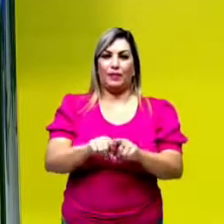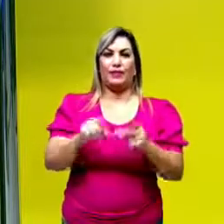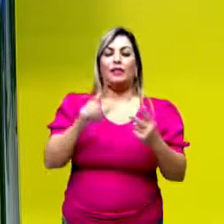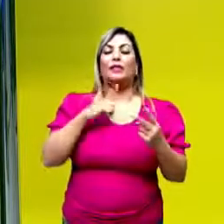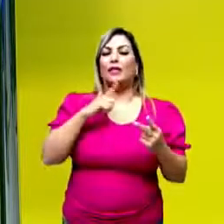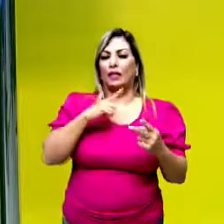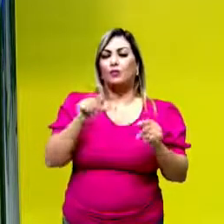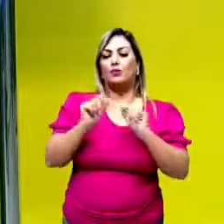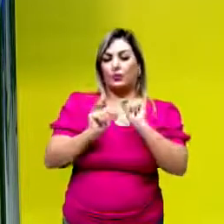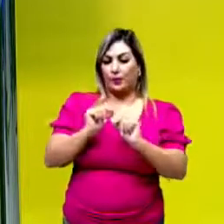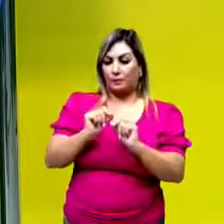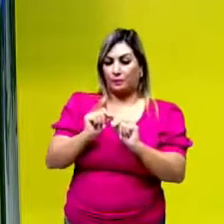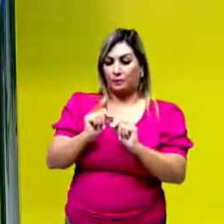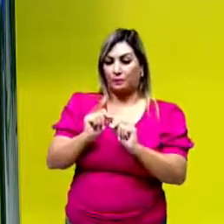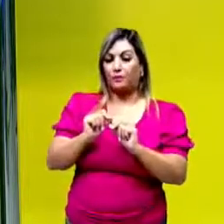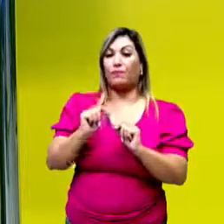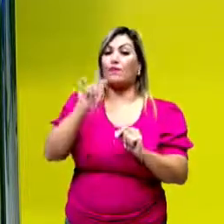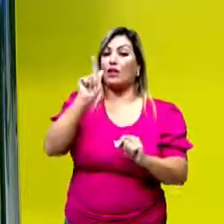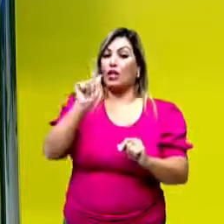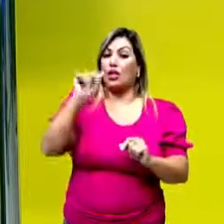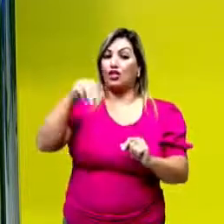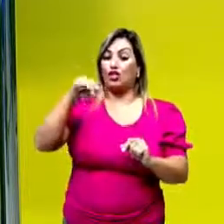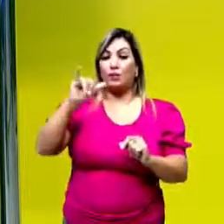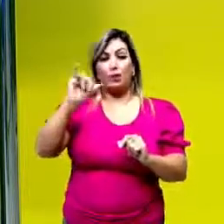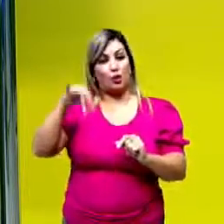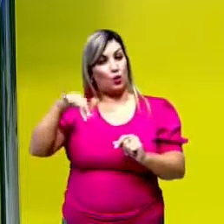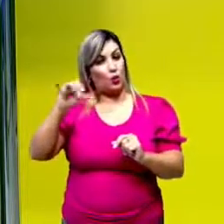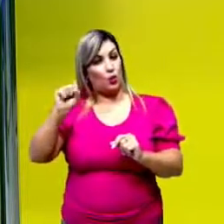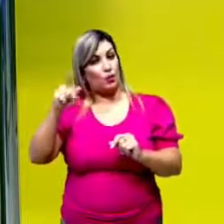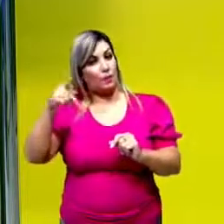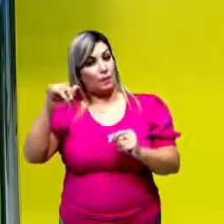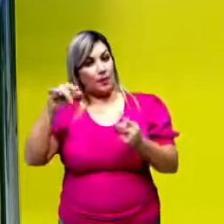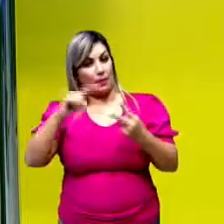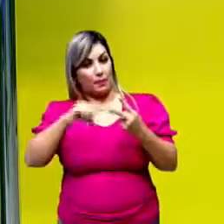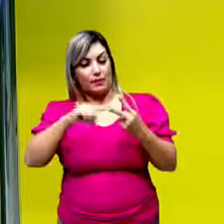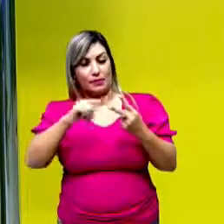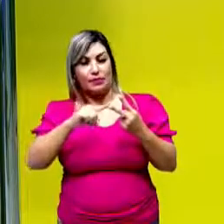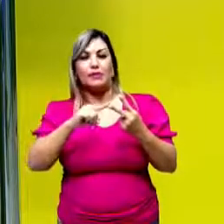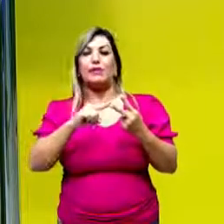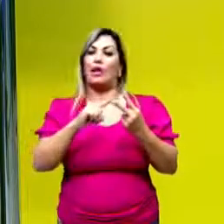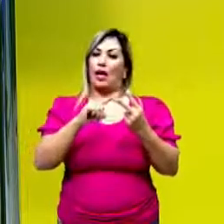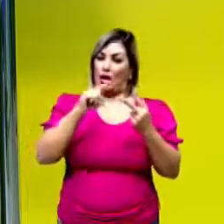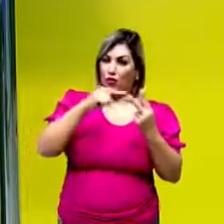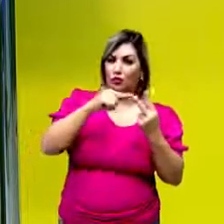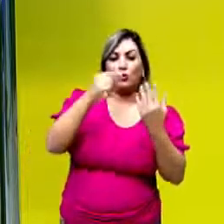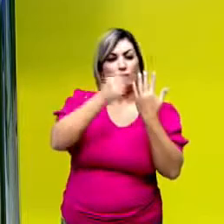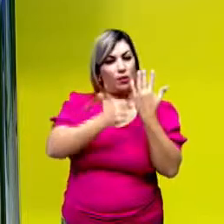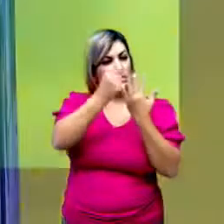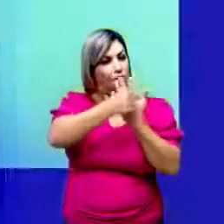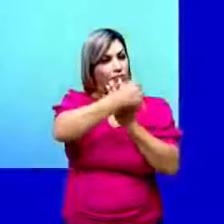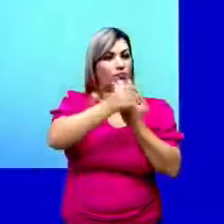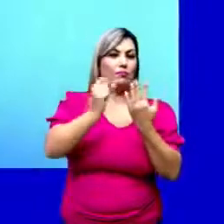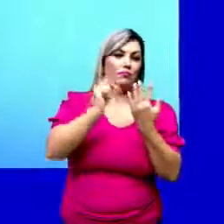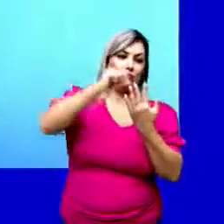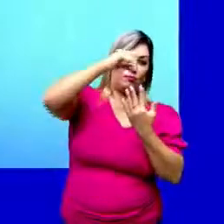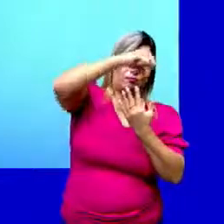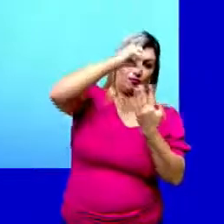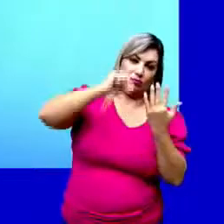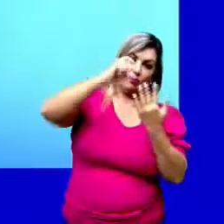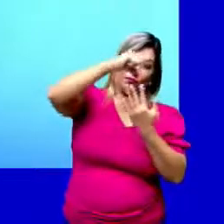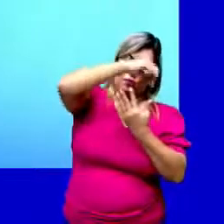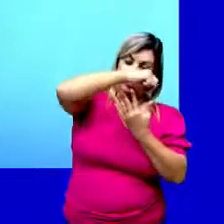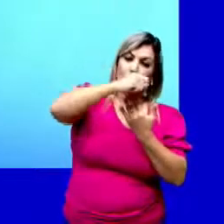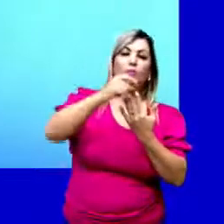e, lá na ponta, as angiospermas. O grupo mais diverso e mais complexo.